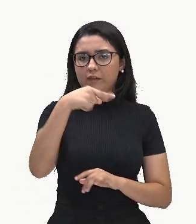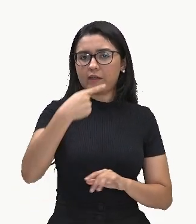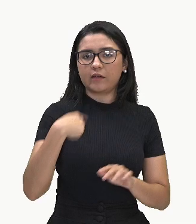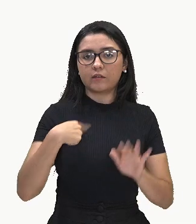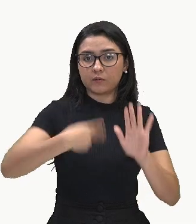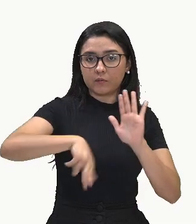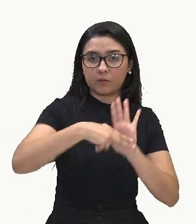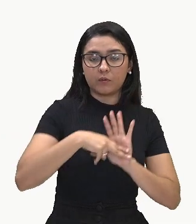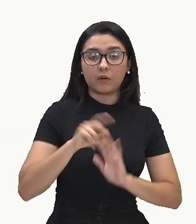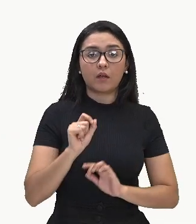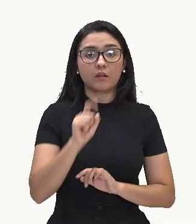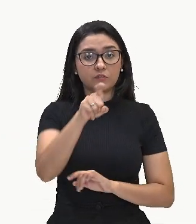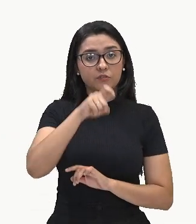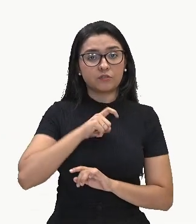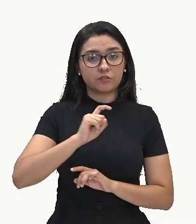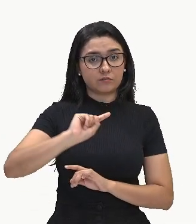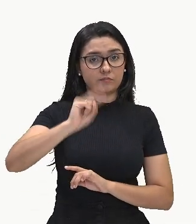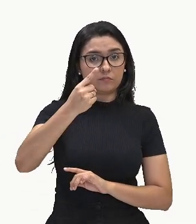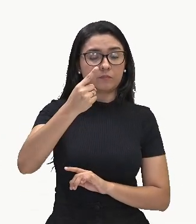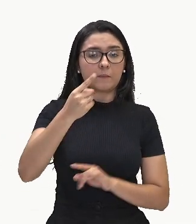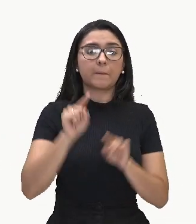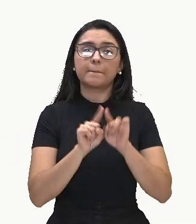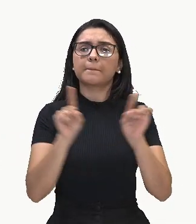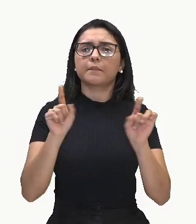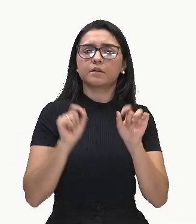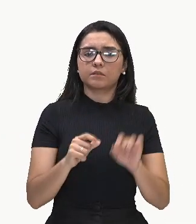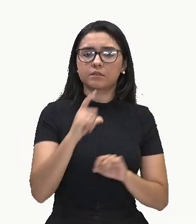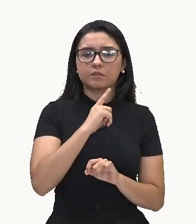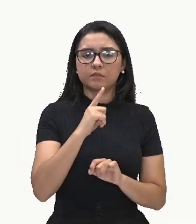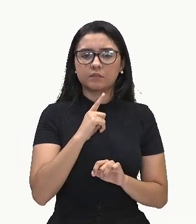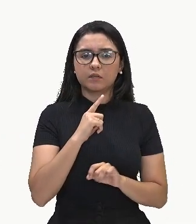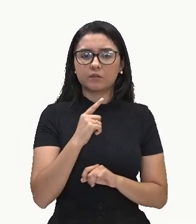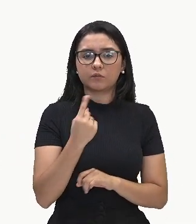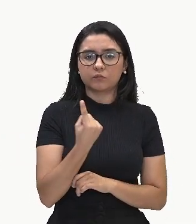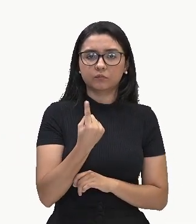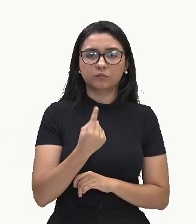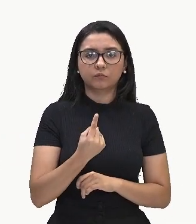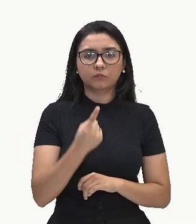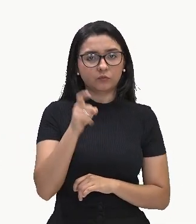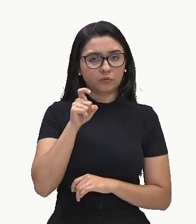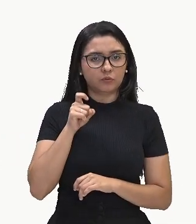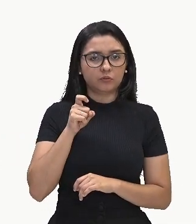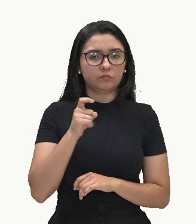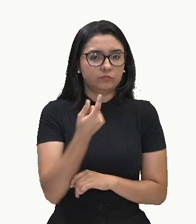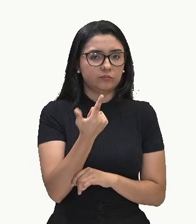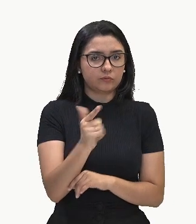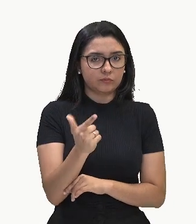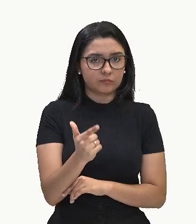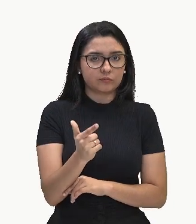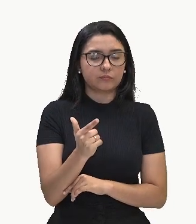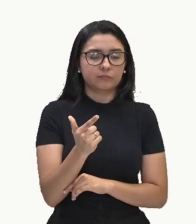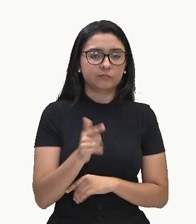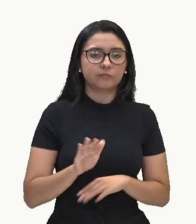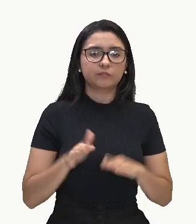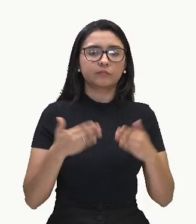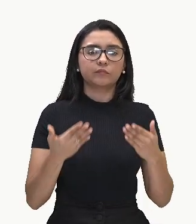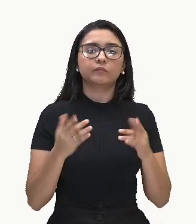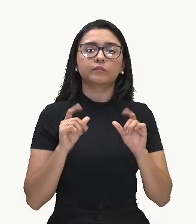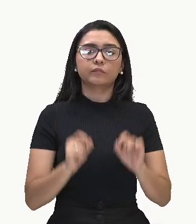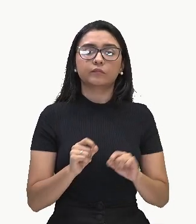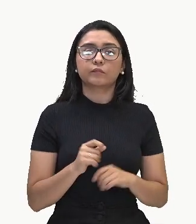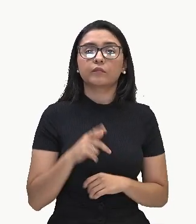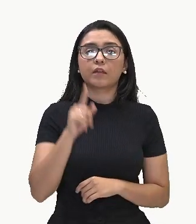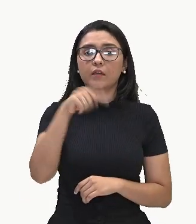X¹. Porém, aqui eu tenho algum com X, ó? Não tenho. Então, esse aqui vai ser um